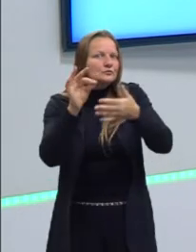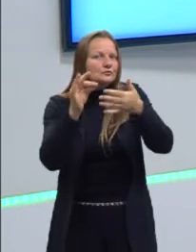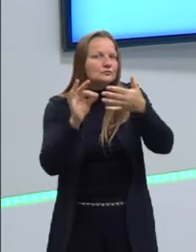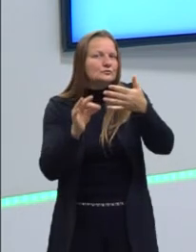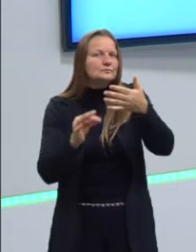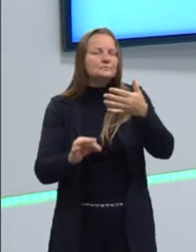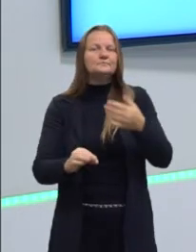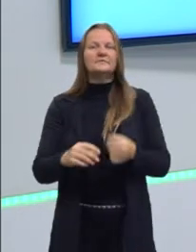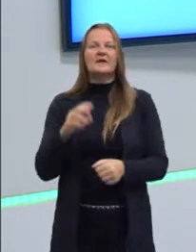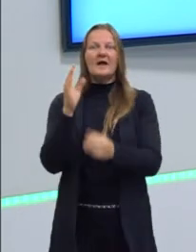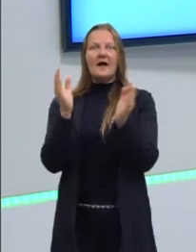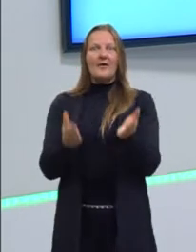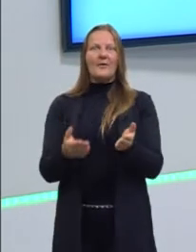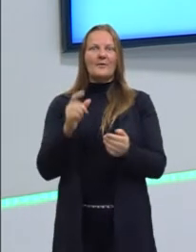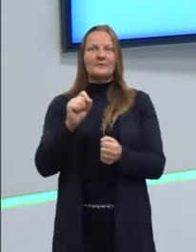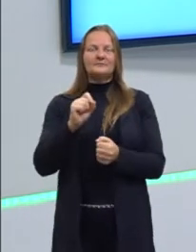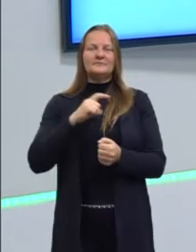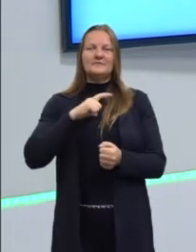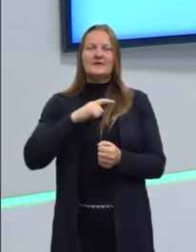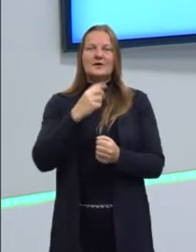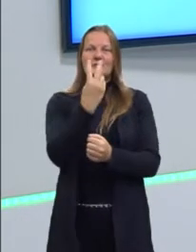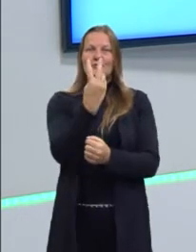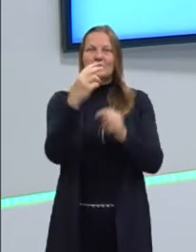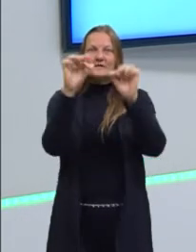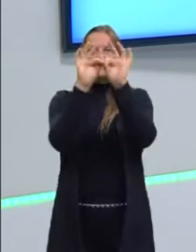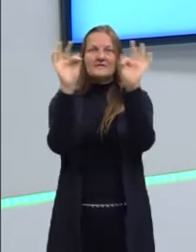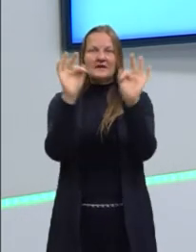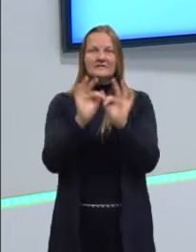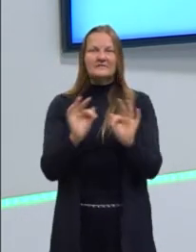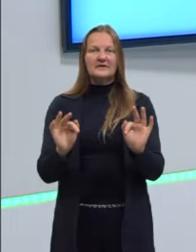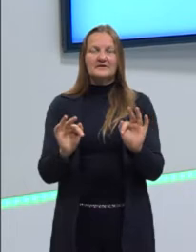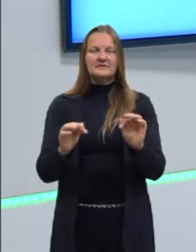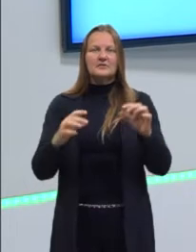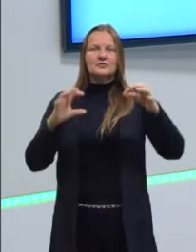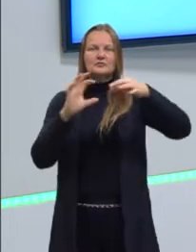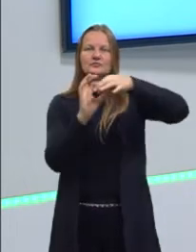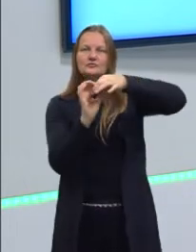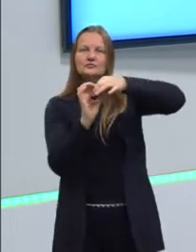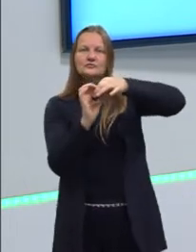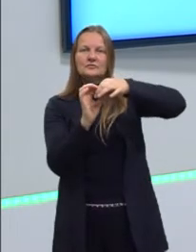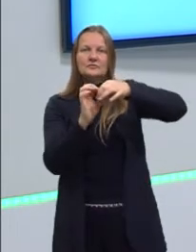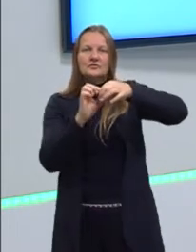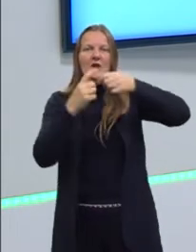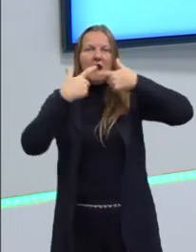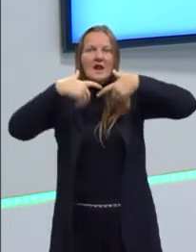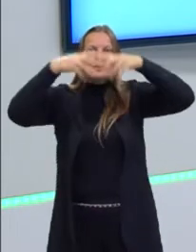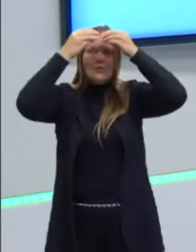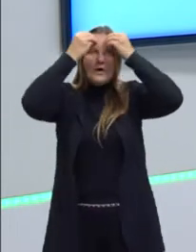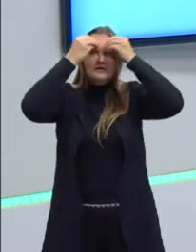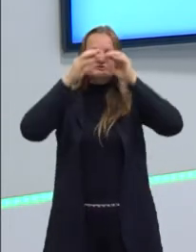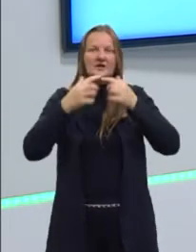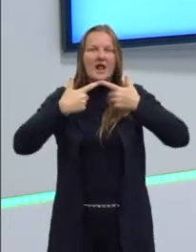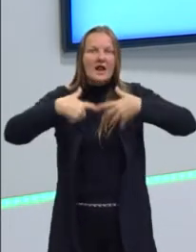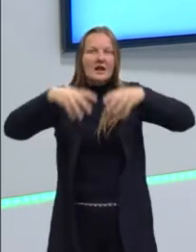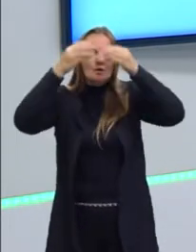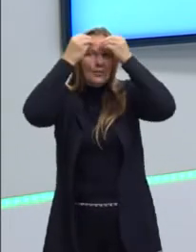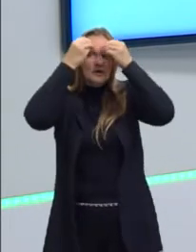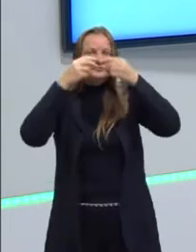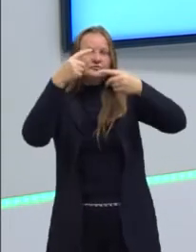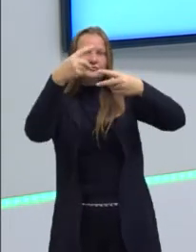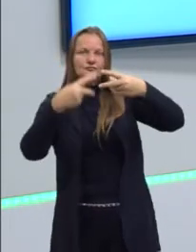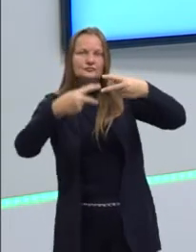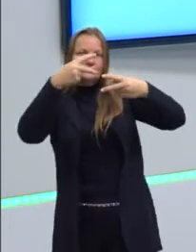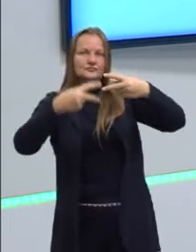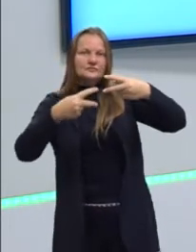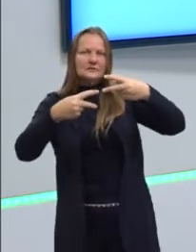E agora? Essas duas frases são partes da mesma linguagem, do mesmo tipo de linguagem? É a